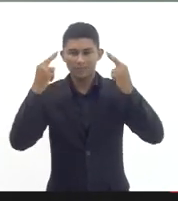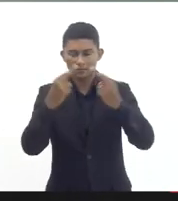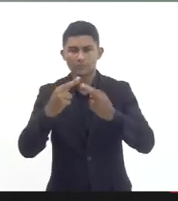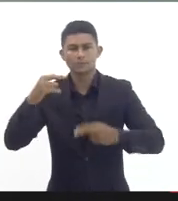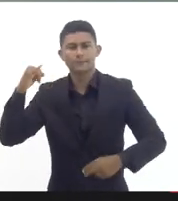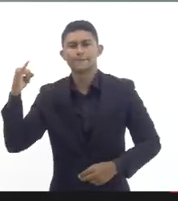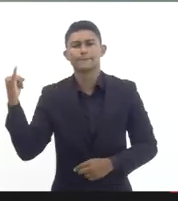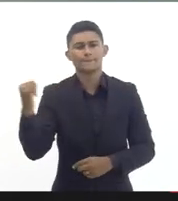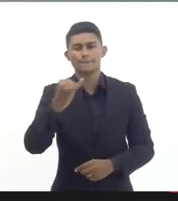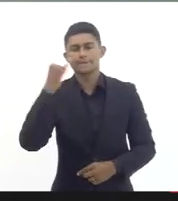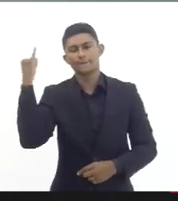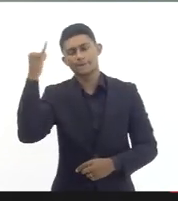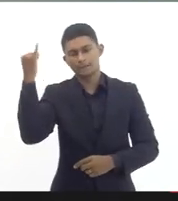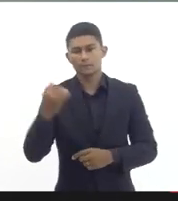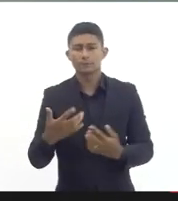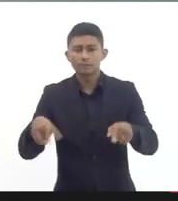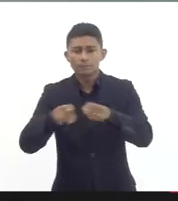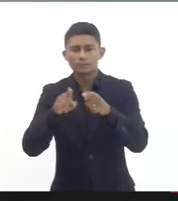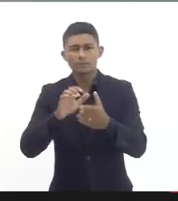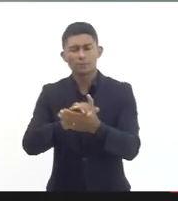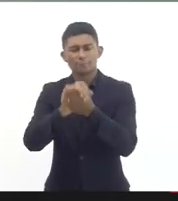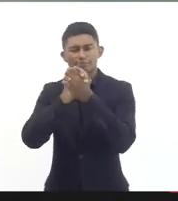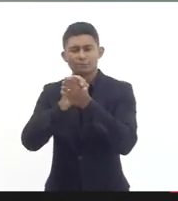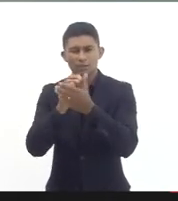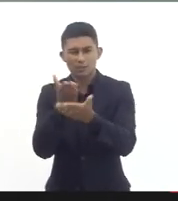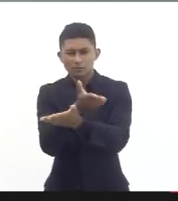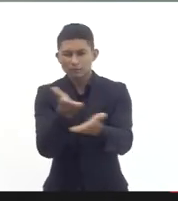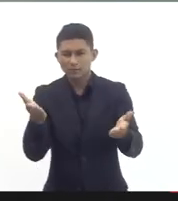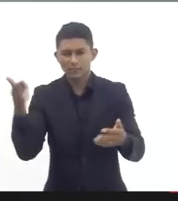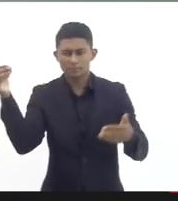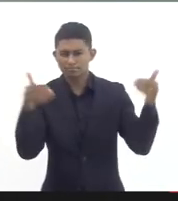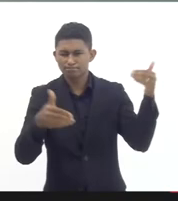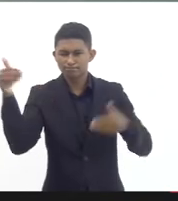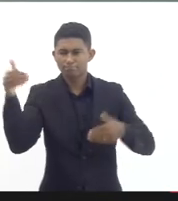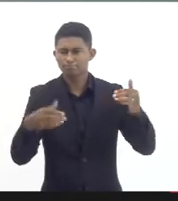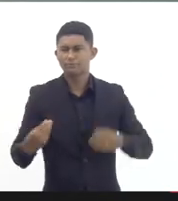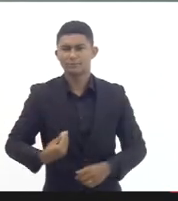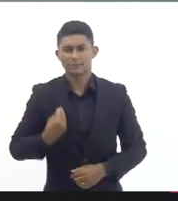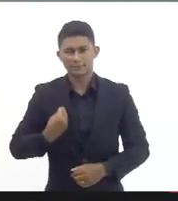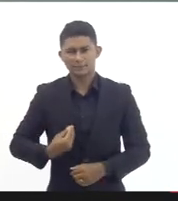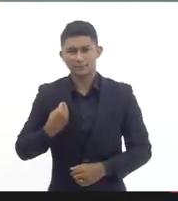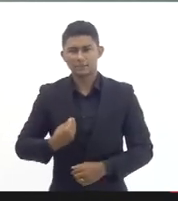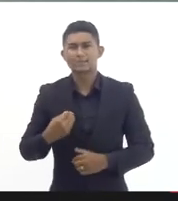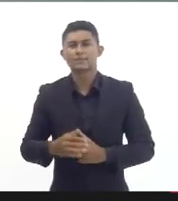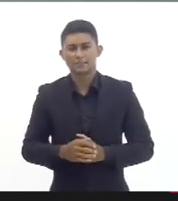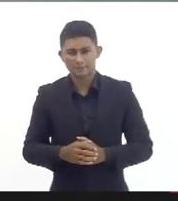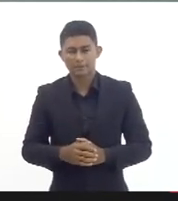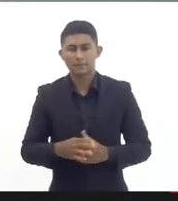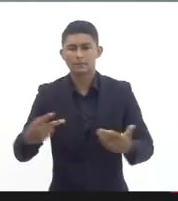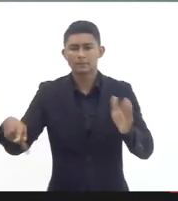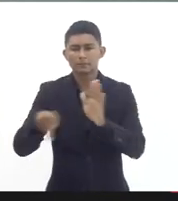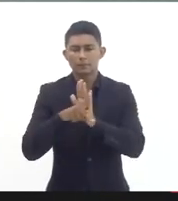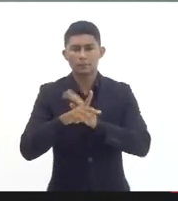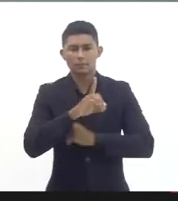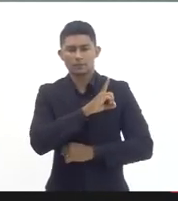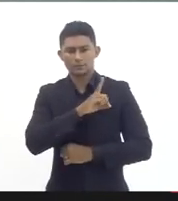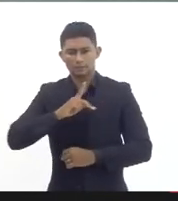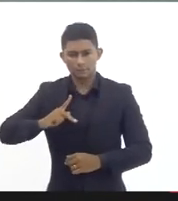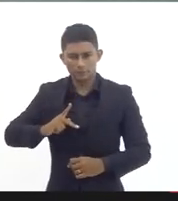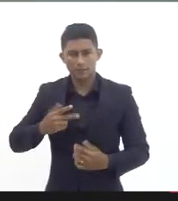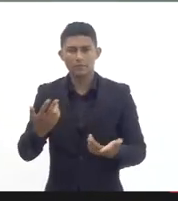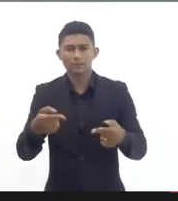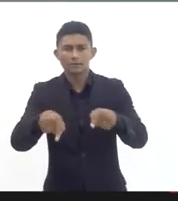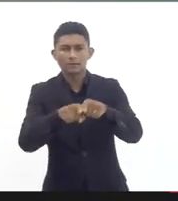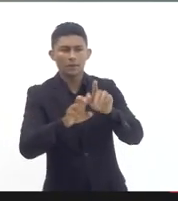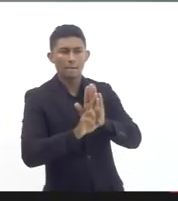cumprimentar os presentes que aqui estão da Defensoria Pública os representantes